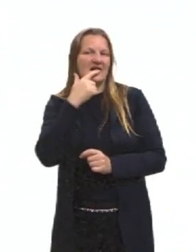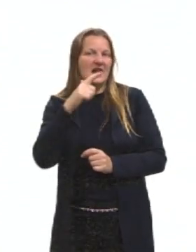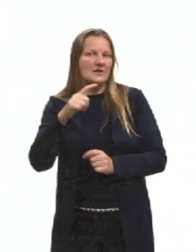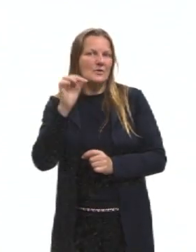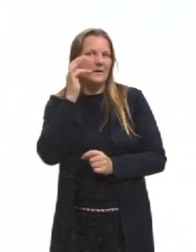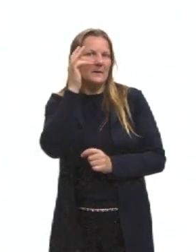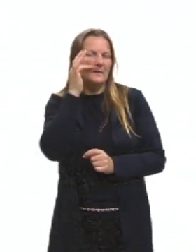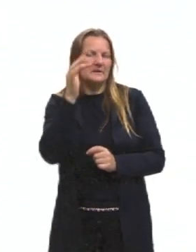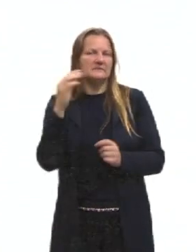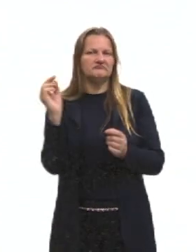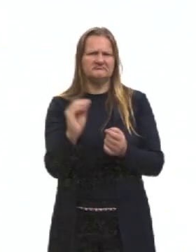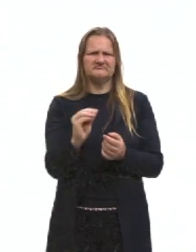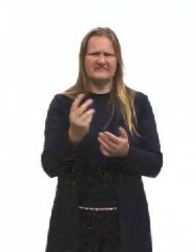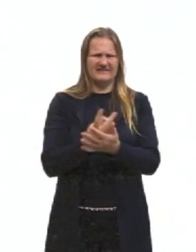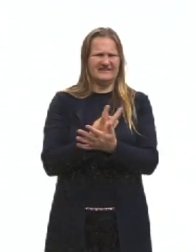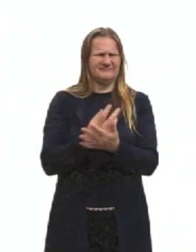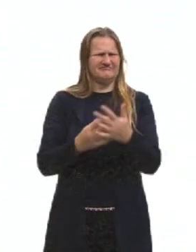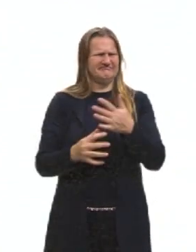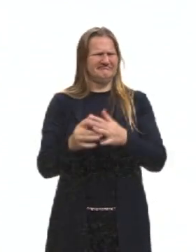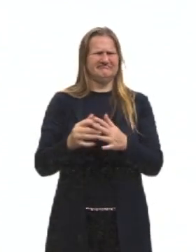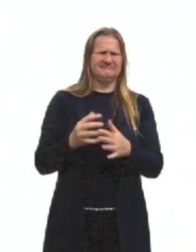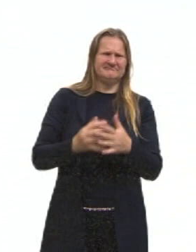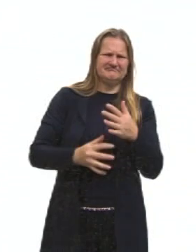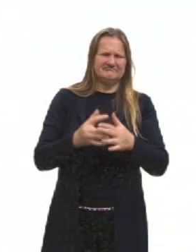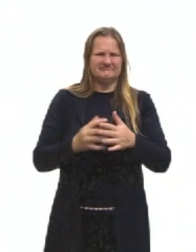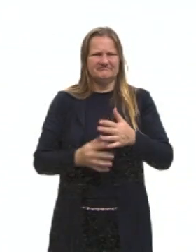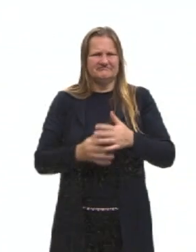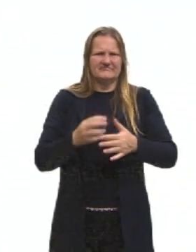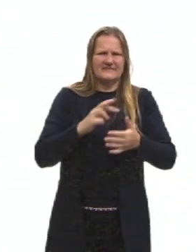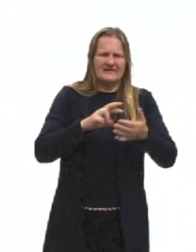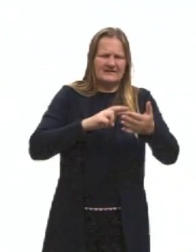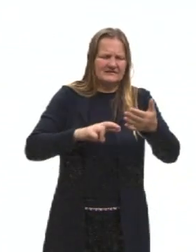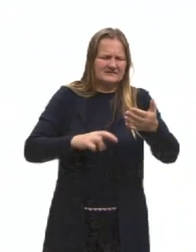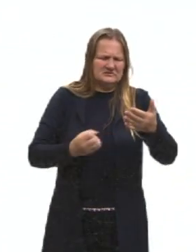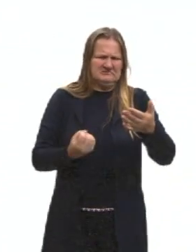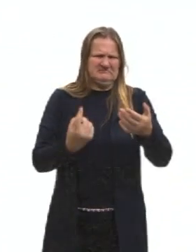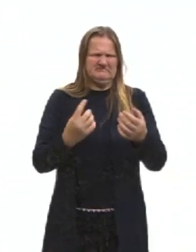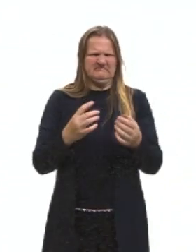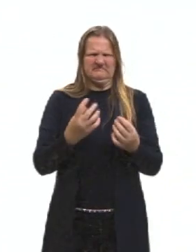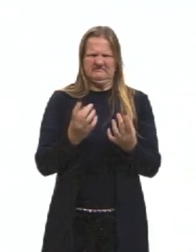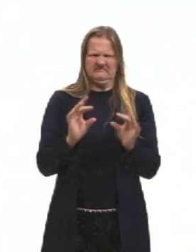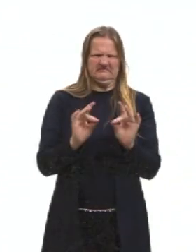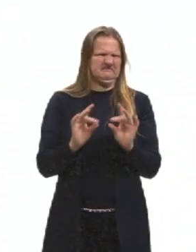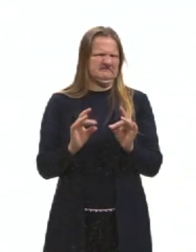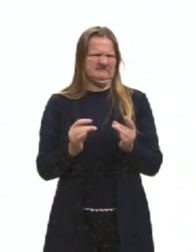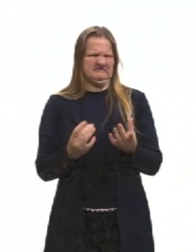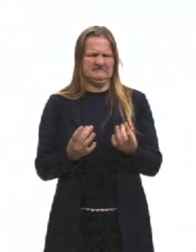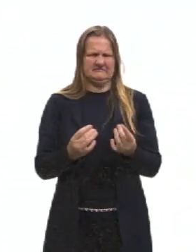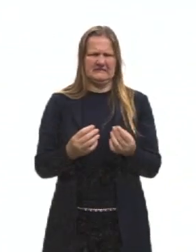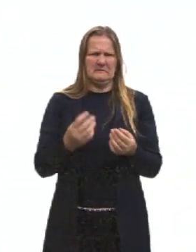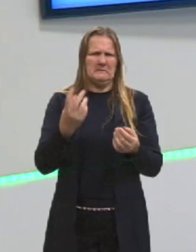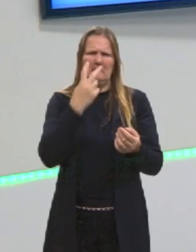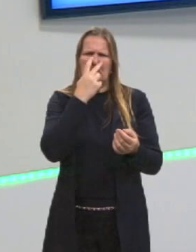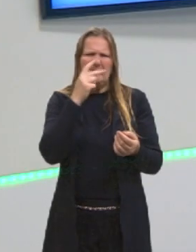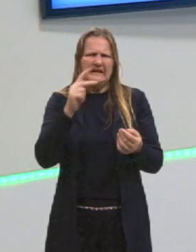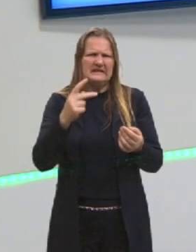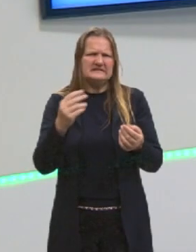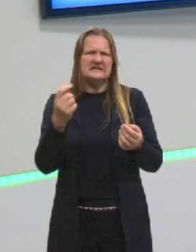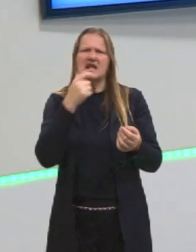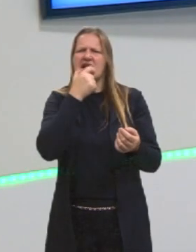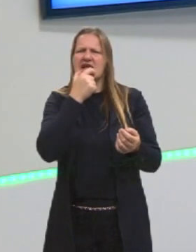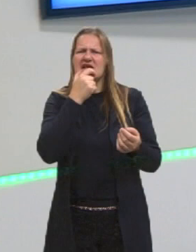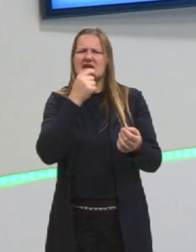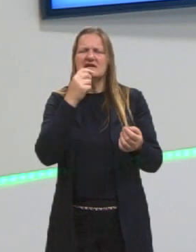e de modo que isso vá fazer com que a nossa redação fique pedante. Parece que eu enchi de palavras em outra língua,